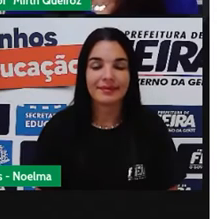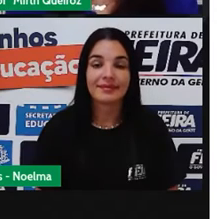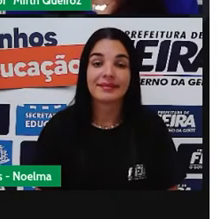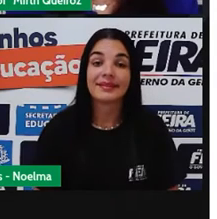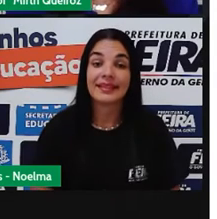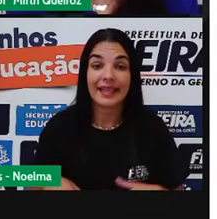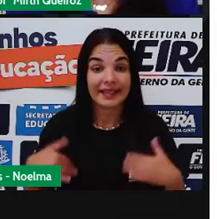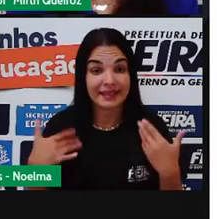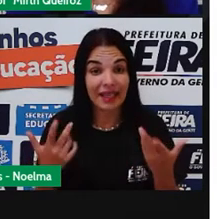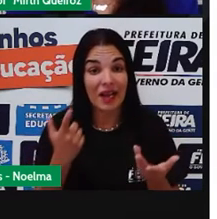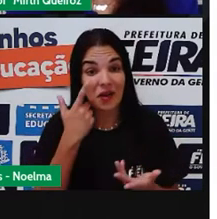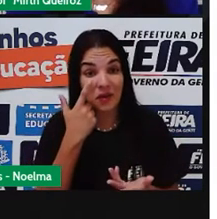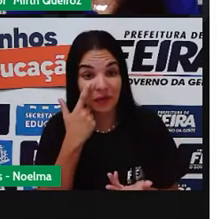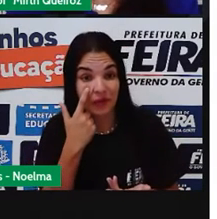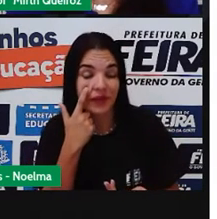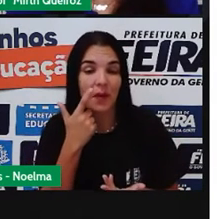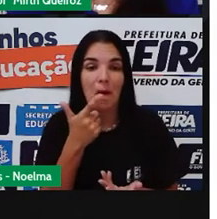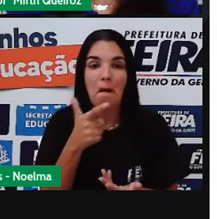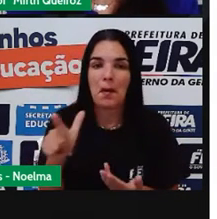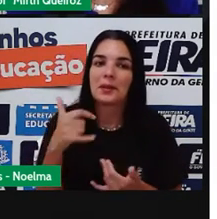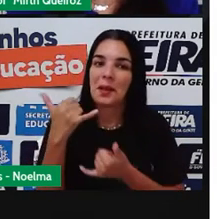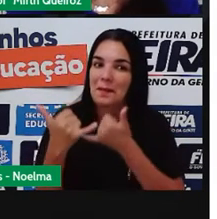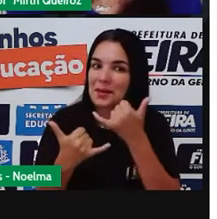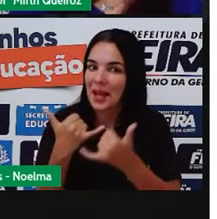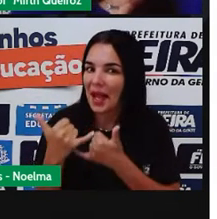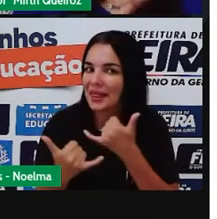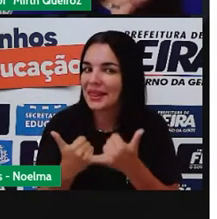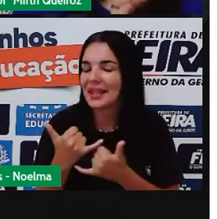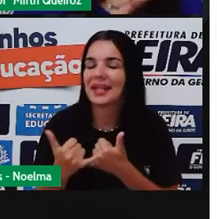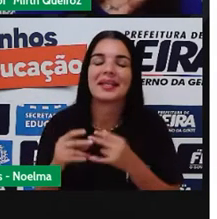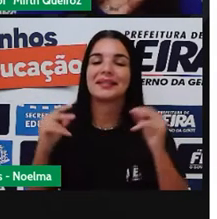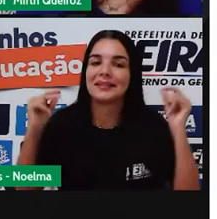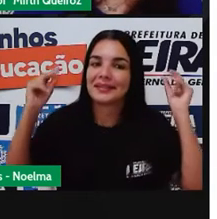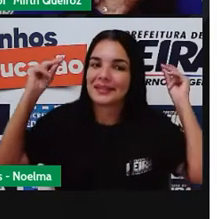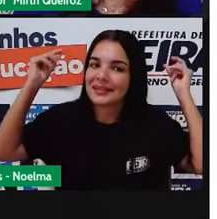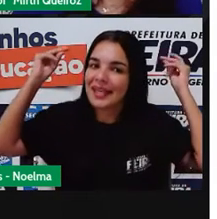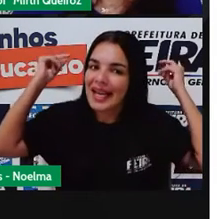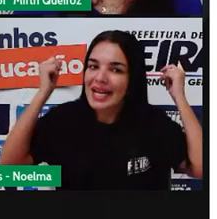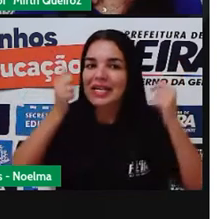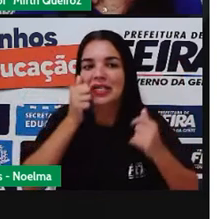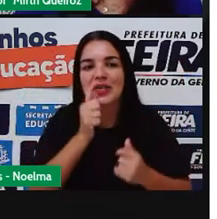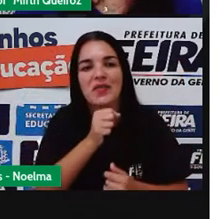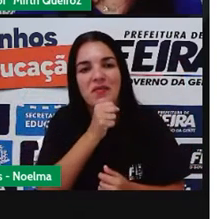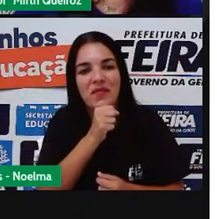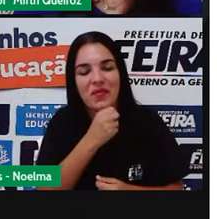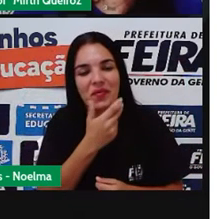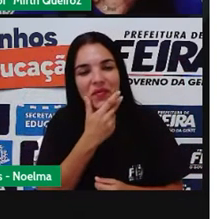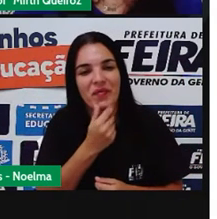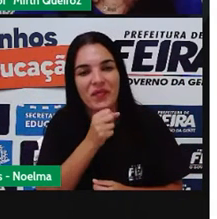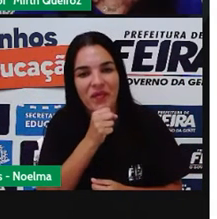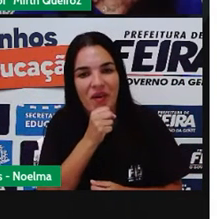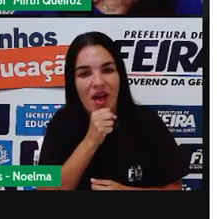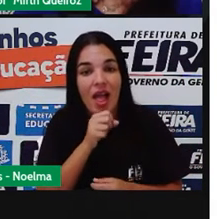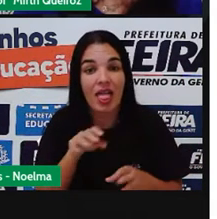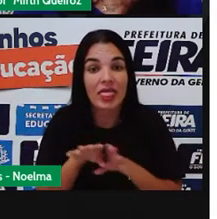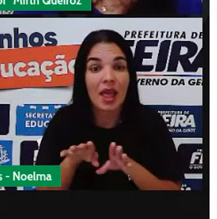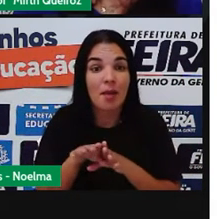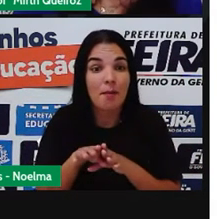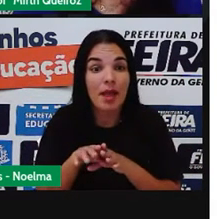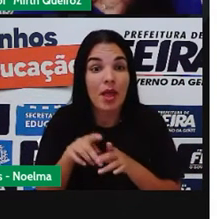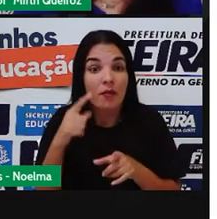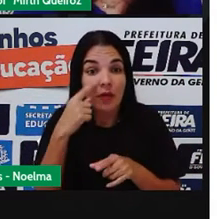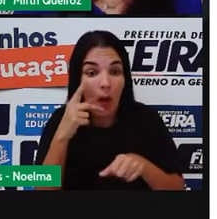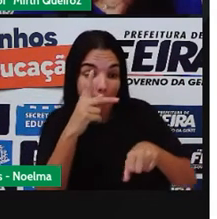Essa aí foi mais uma brincadeira do tempo dos nossos avós. Rodar pneu de